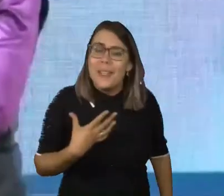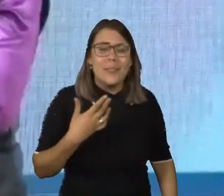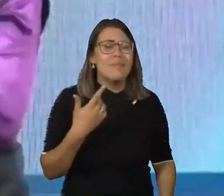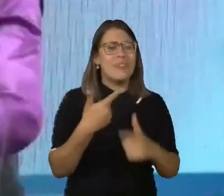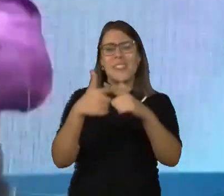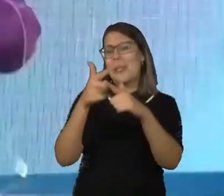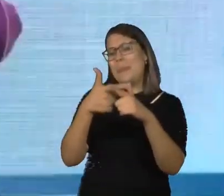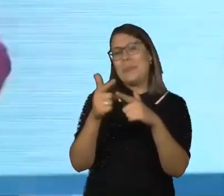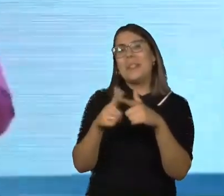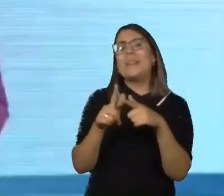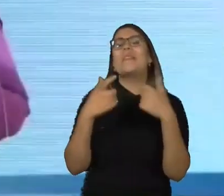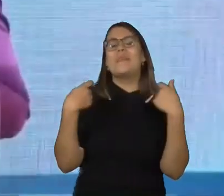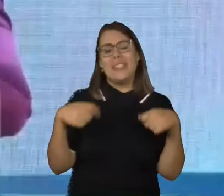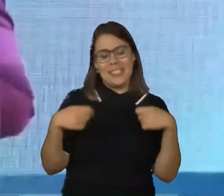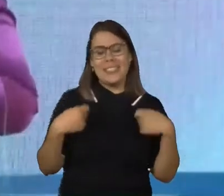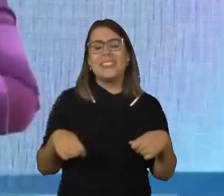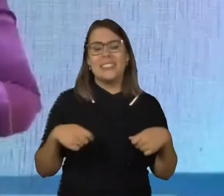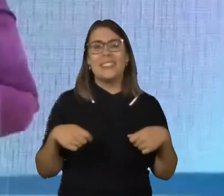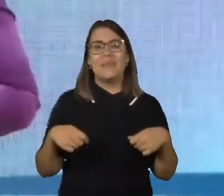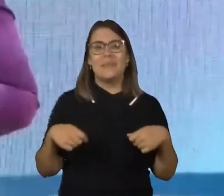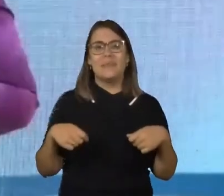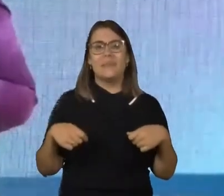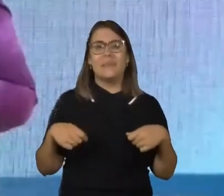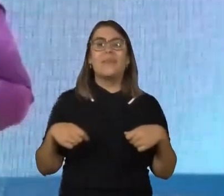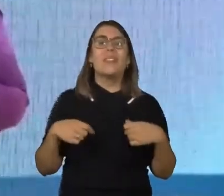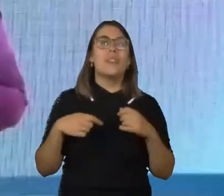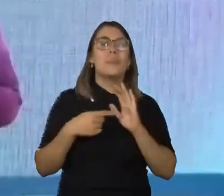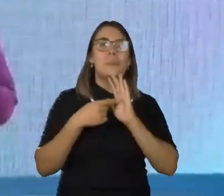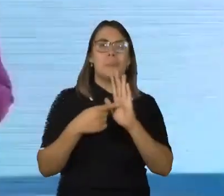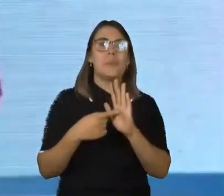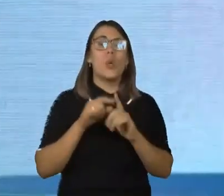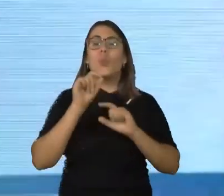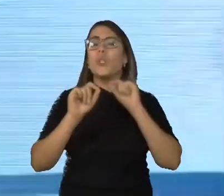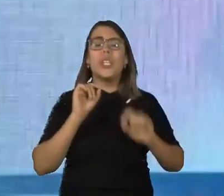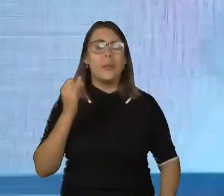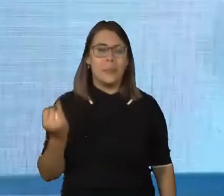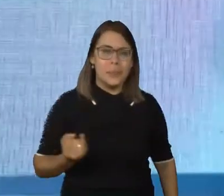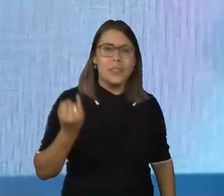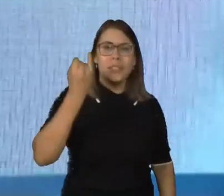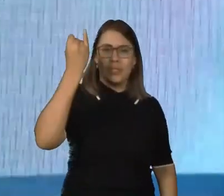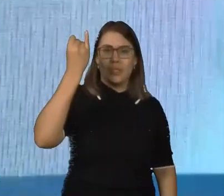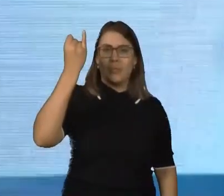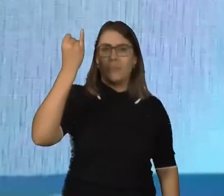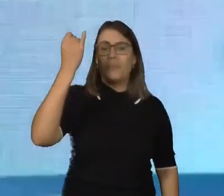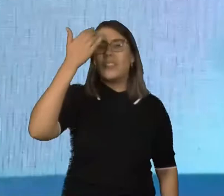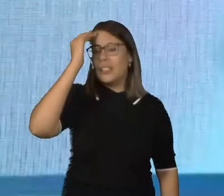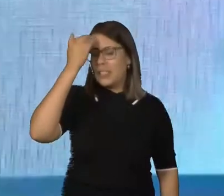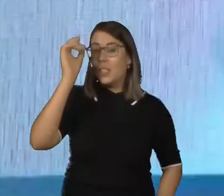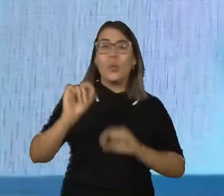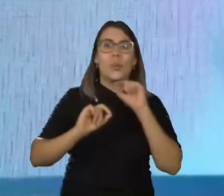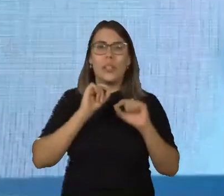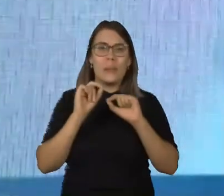coisa antes. A nossa intenção para o dia de hoje, qual é? Tem mais alguma aí para mim? Então o que é importante? Entender aqui